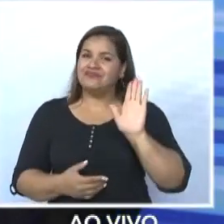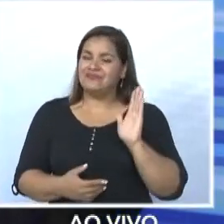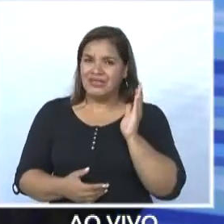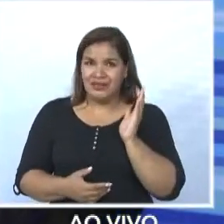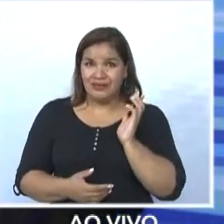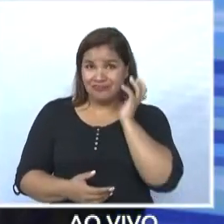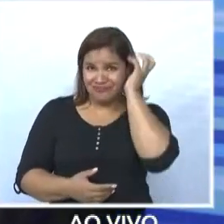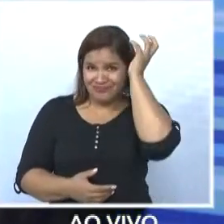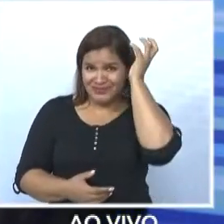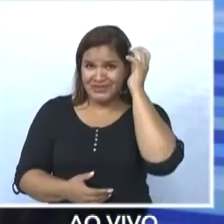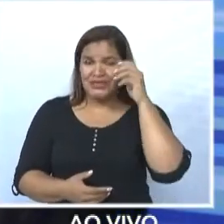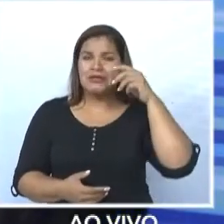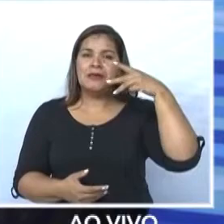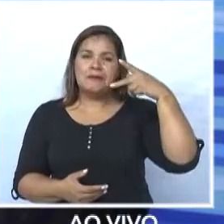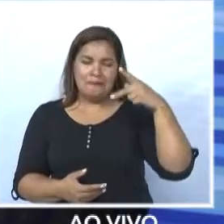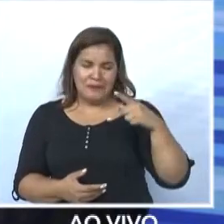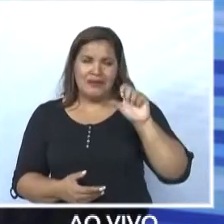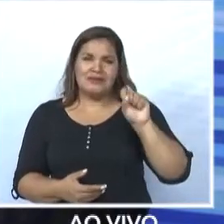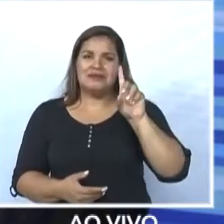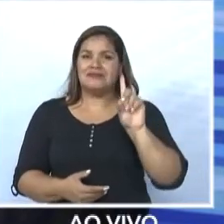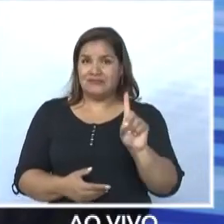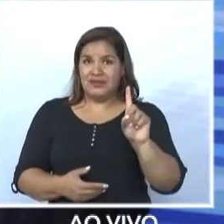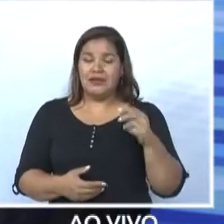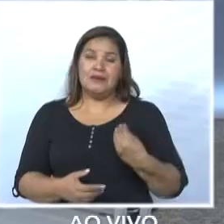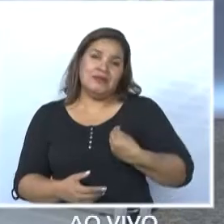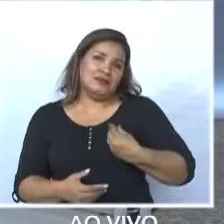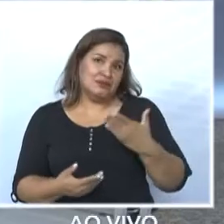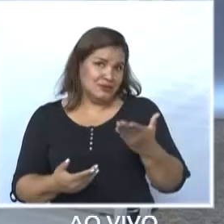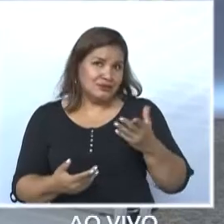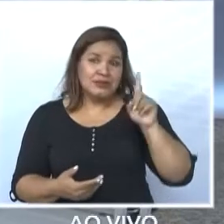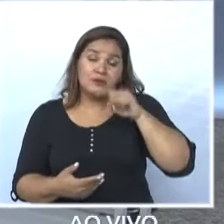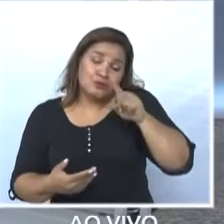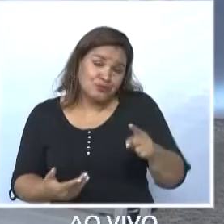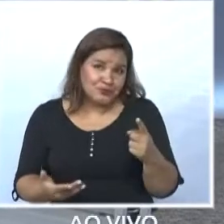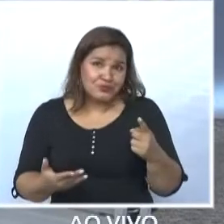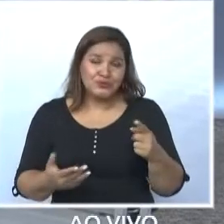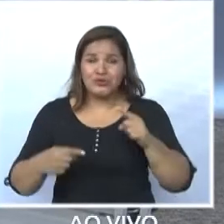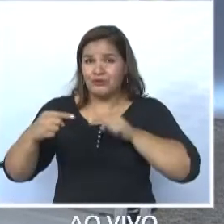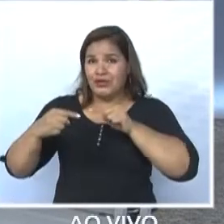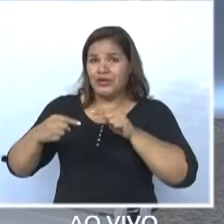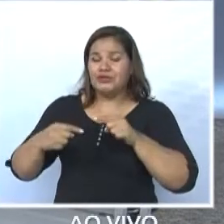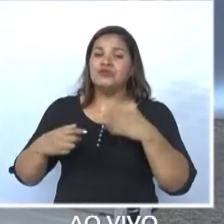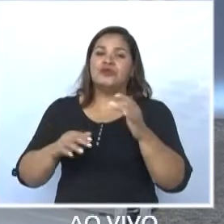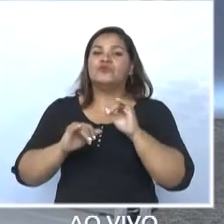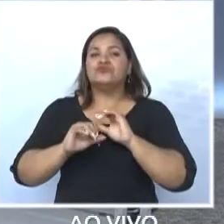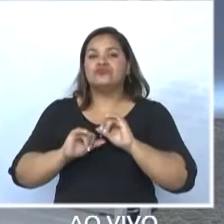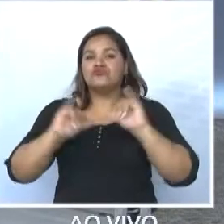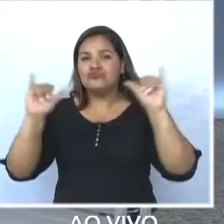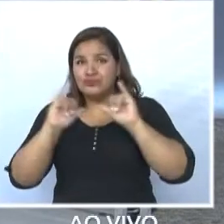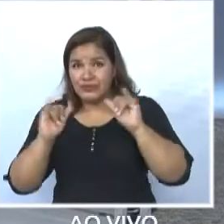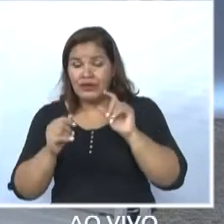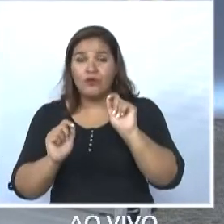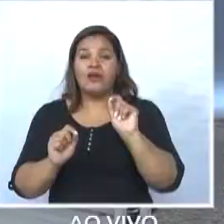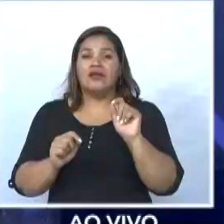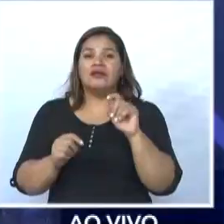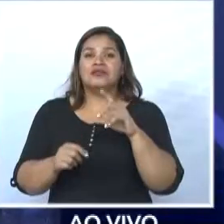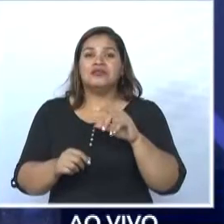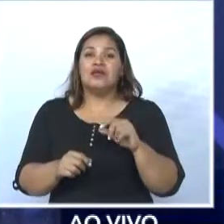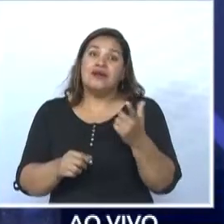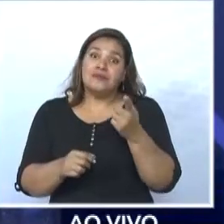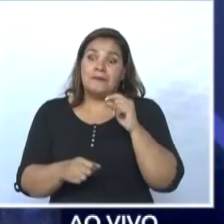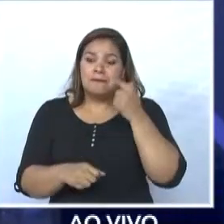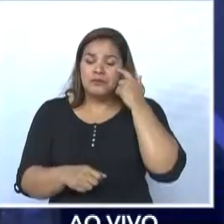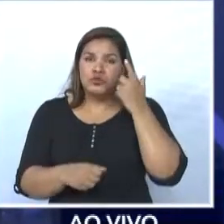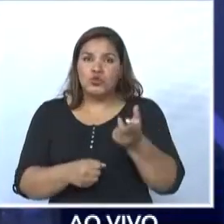PSD, a presença dela aqui no nosso debate. Então, ele enviou um comunicado informando que está com suspeita de coronavírus